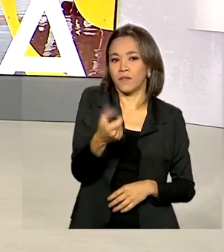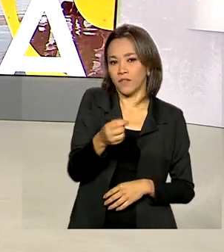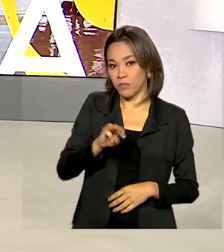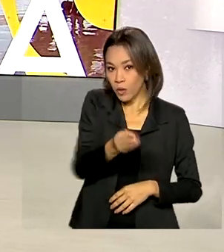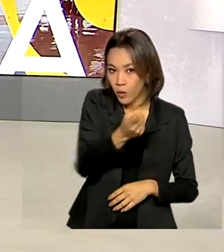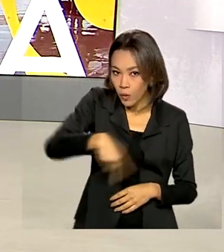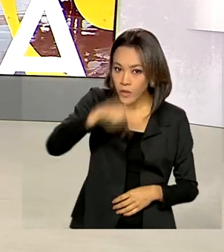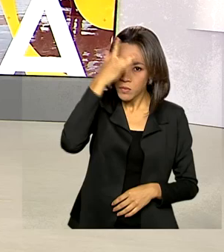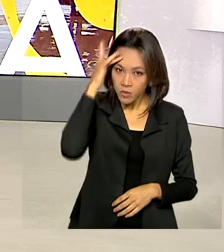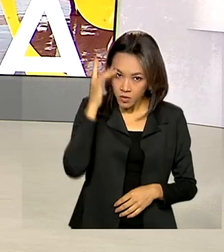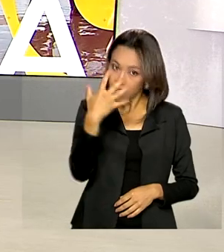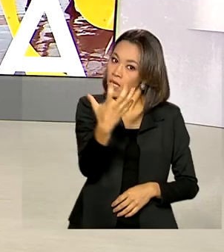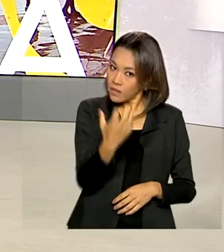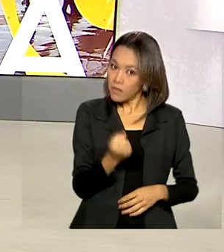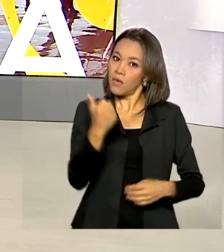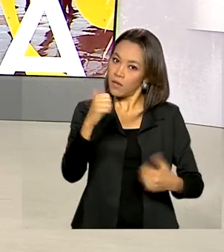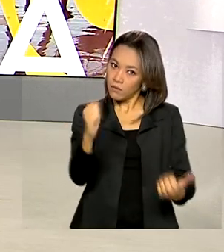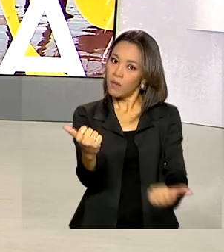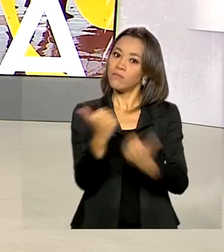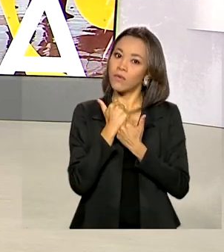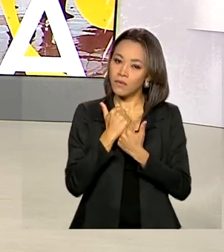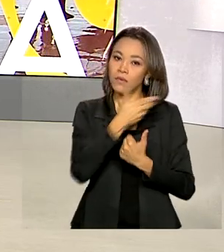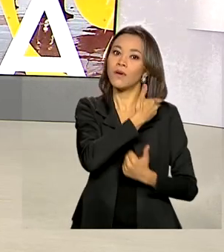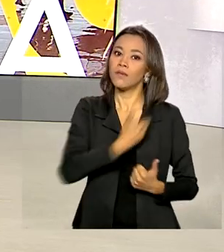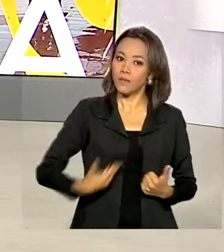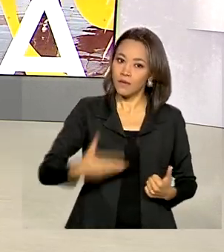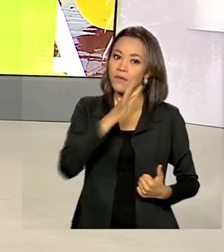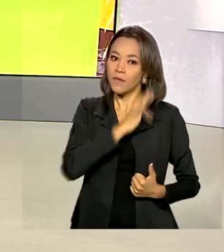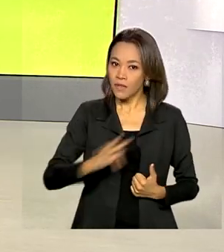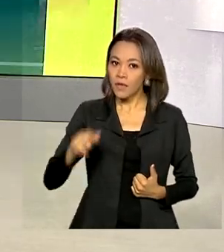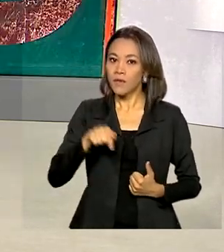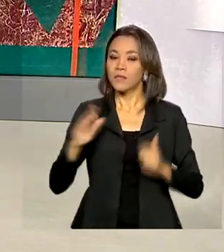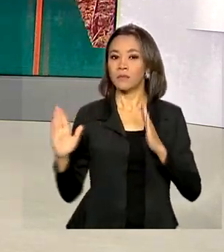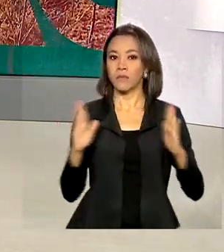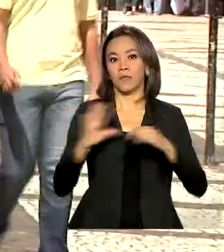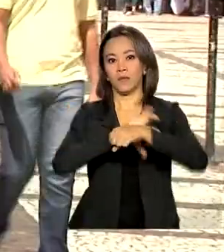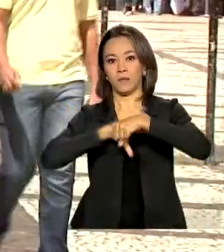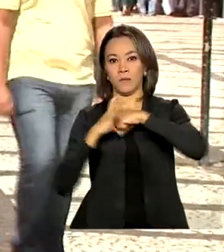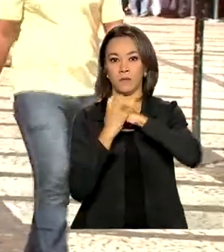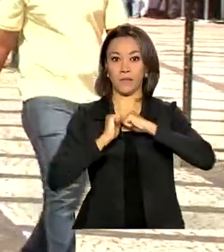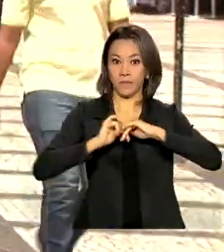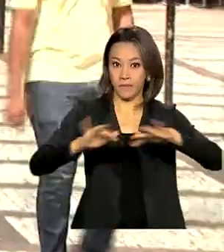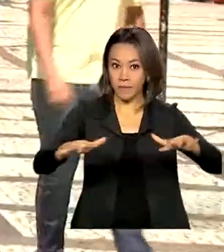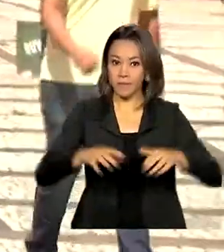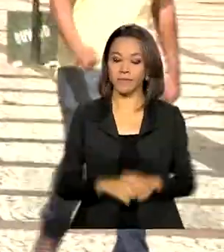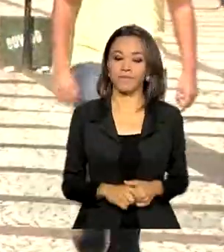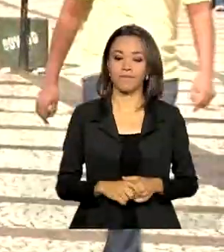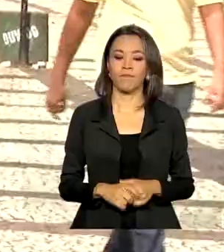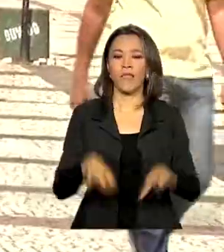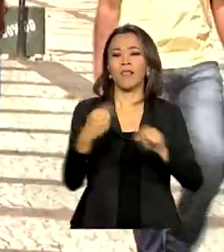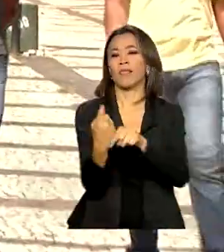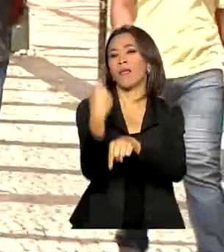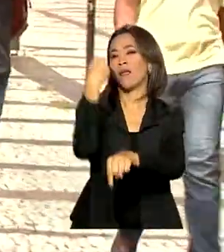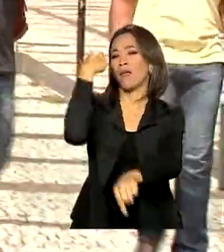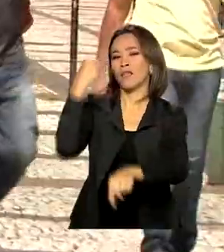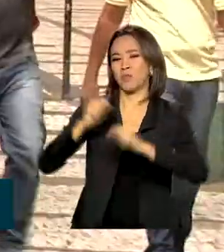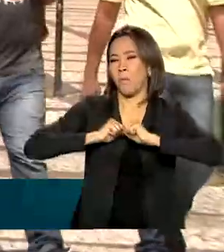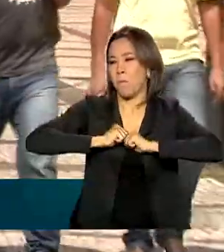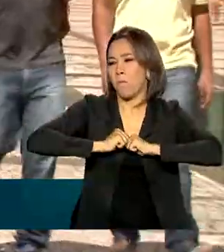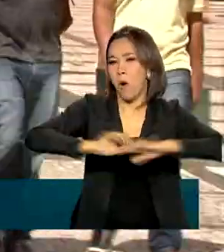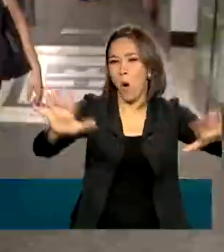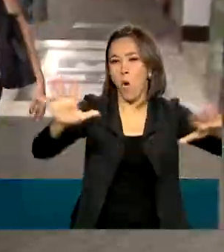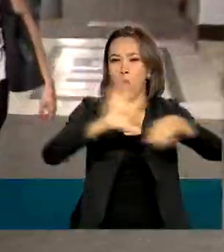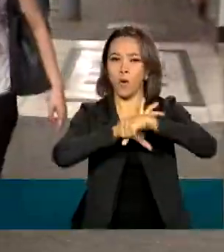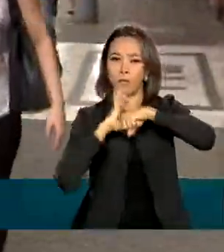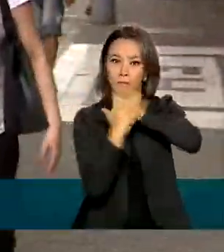receberam algum tipo de apoio financeiro do governo federal durante a pandemia. Desde o início da pandemia, o governo